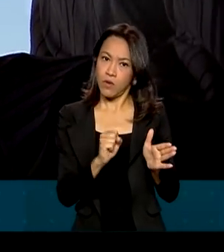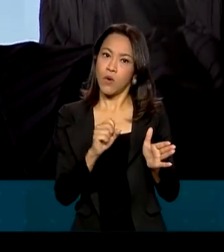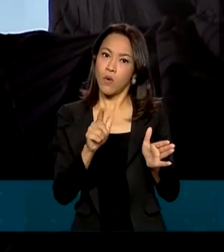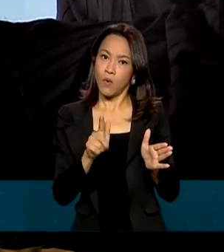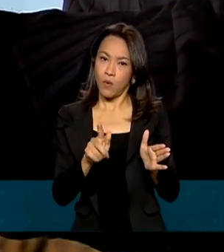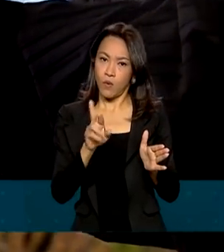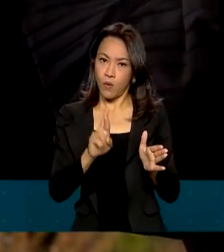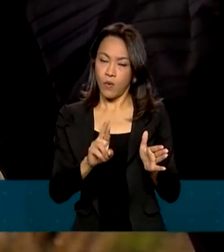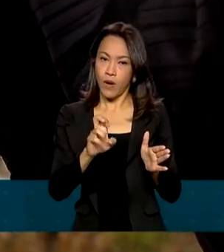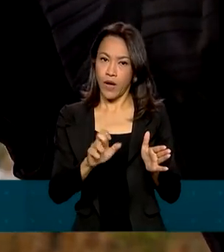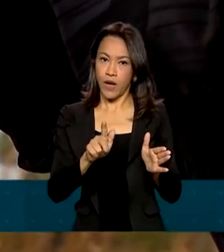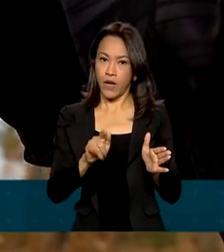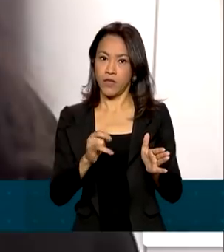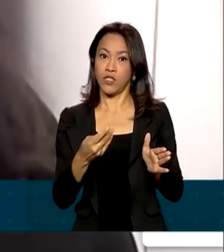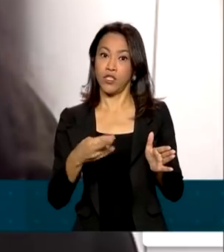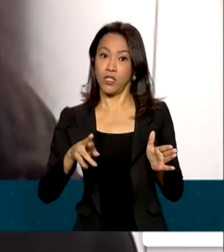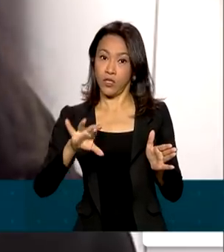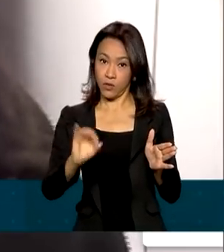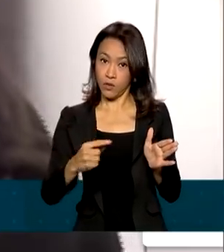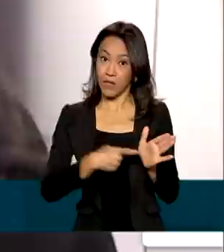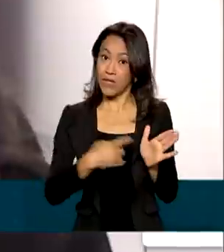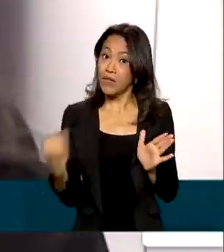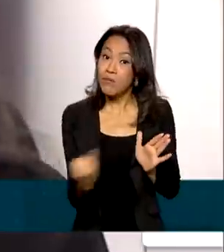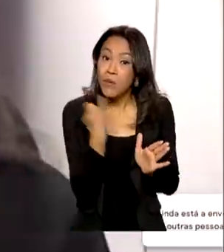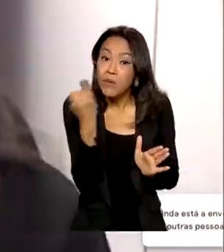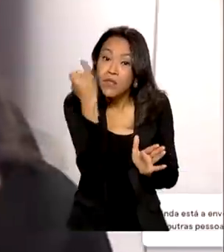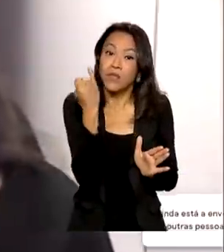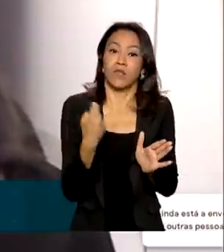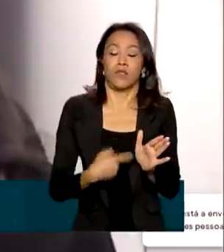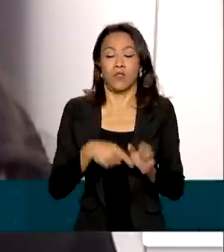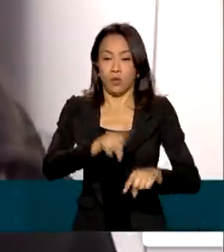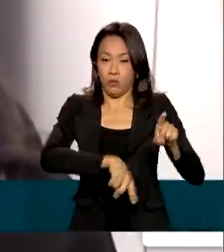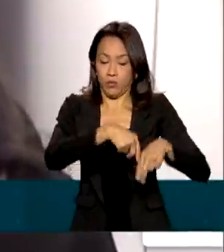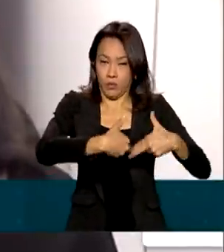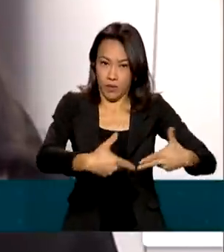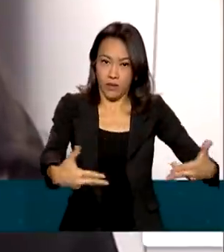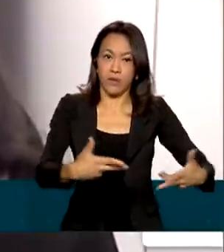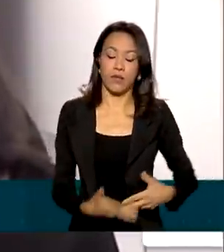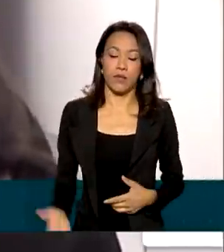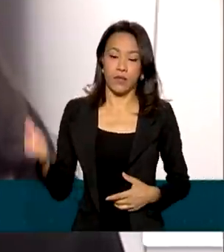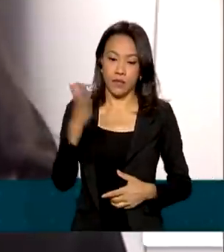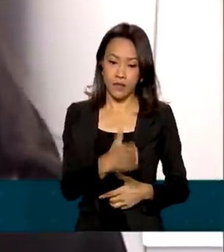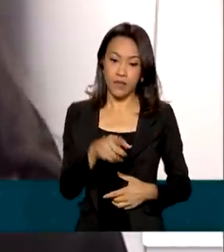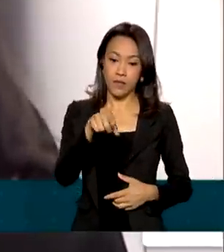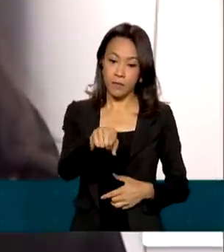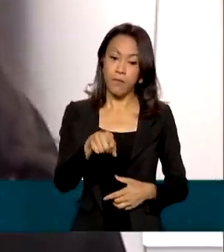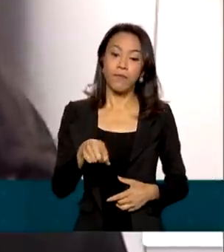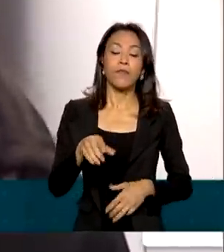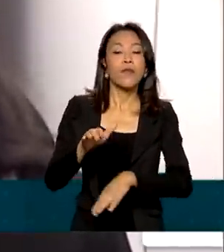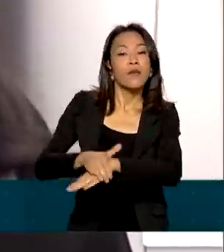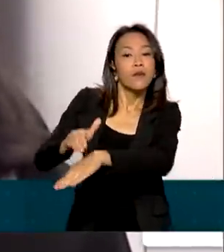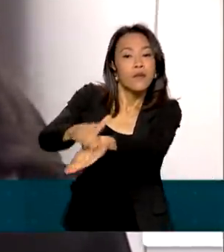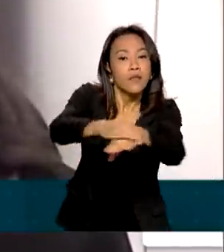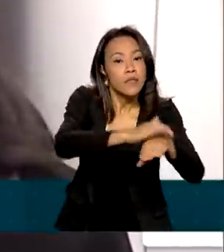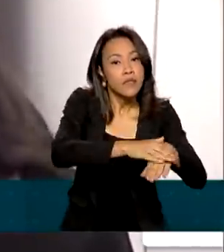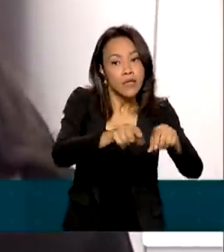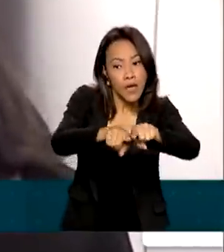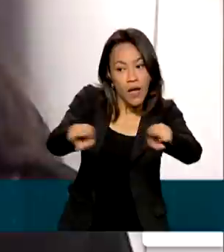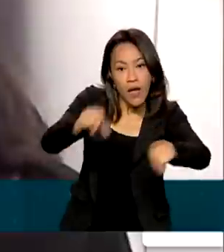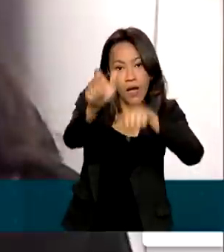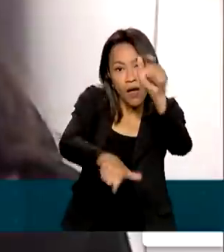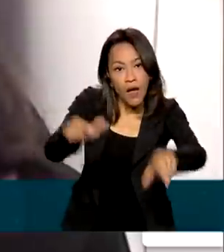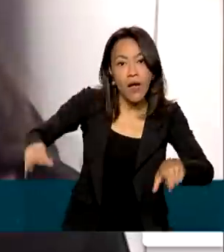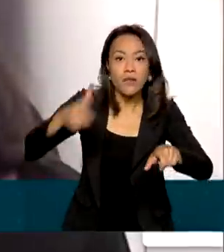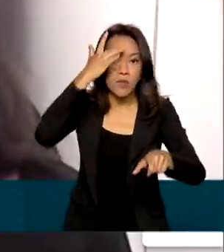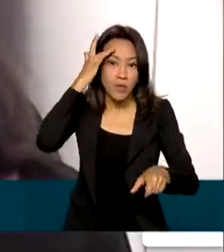comercialização do produto. Para o registro dessa propriedade intelectual pelos produtores, temos